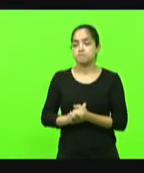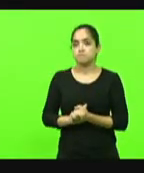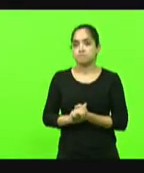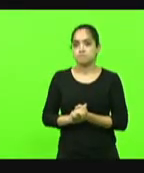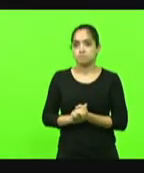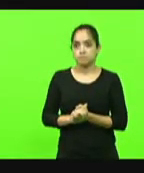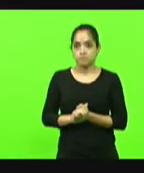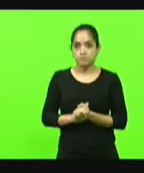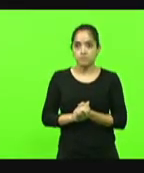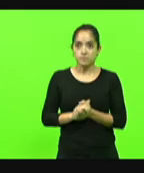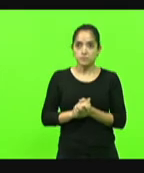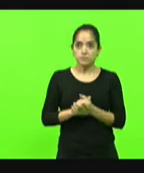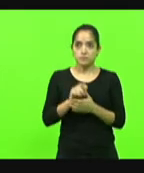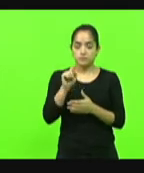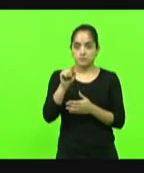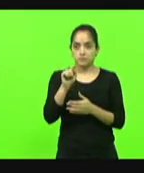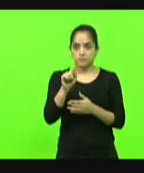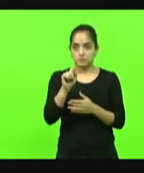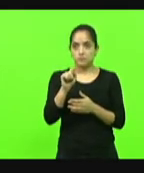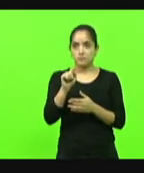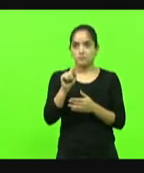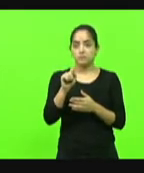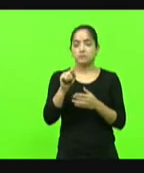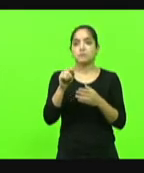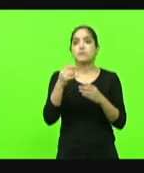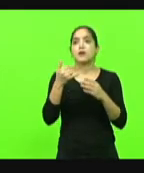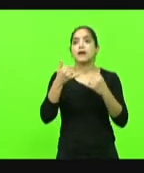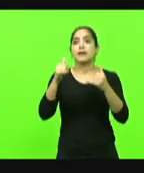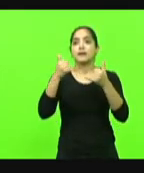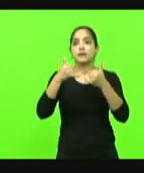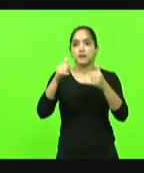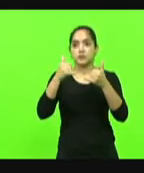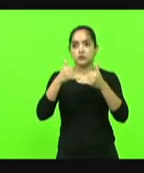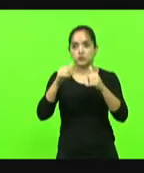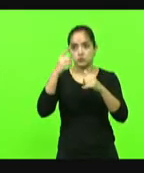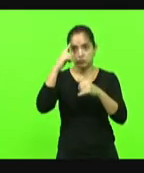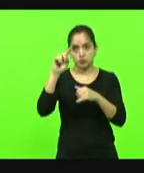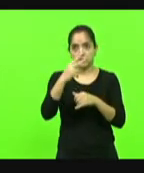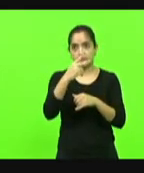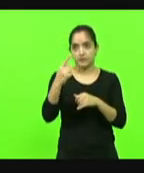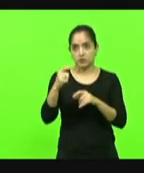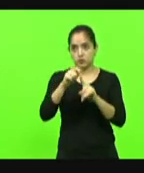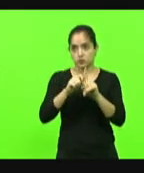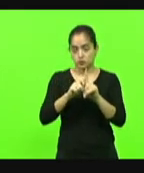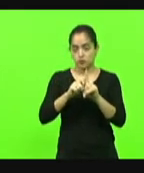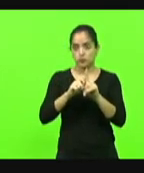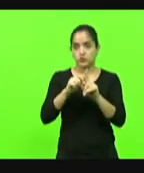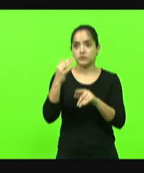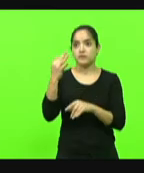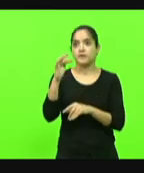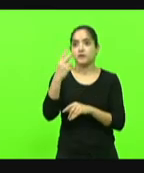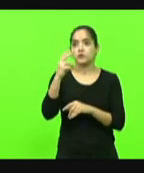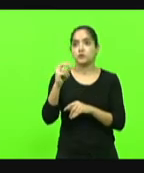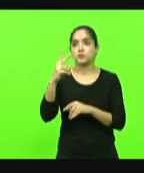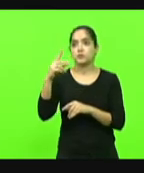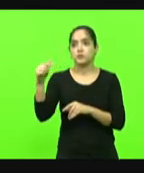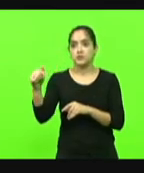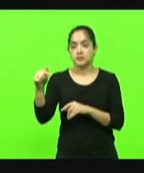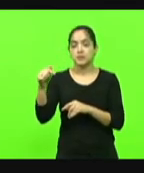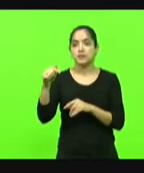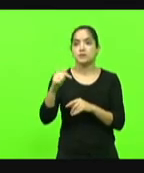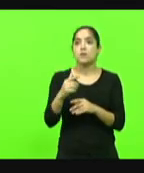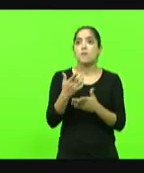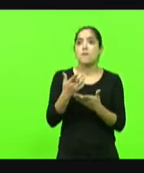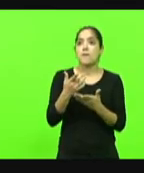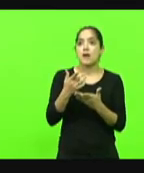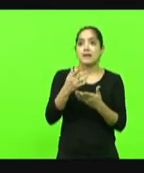essa imagem aí só para falar da nossa energia elétrica ela é dia 21 de 2 de 2017 o governo deve 62